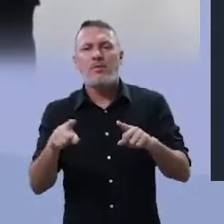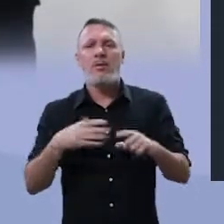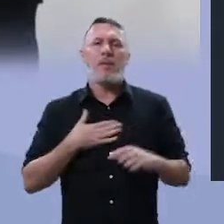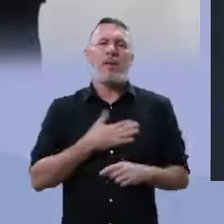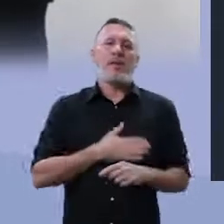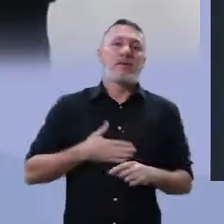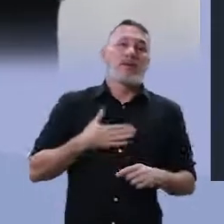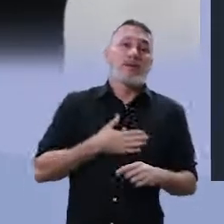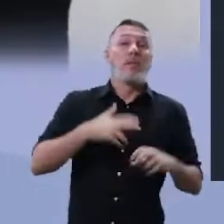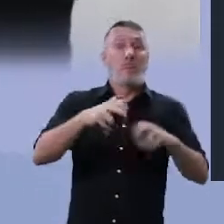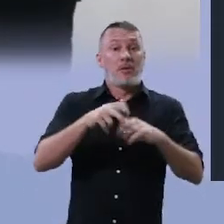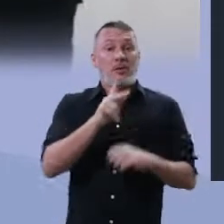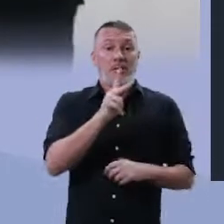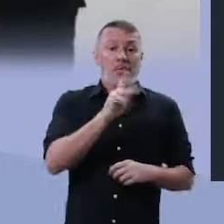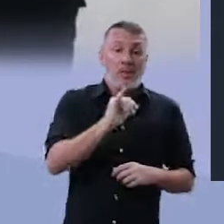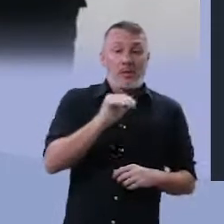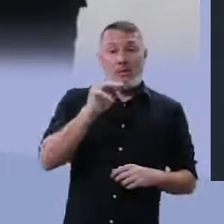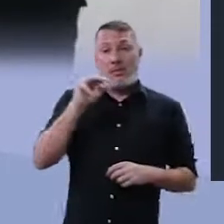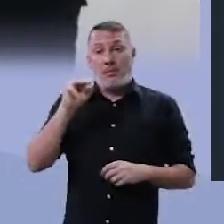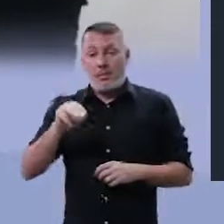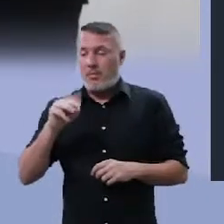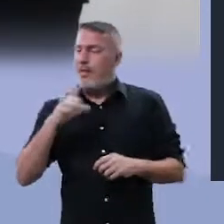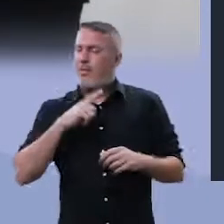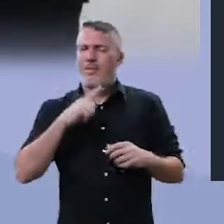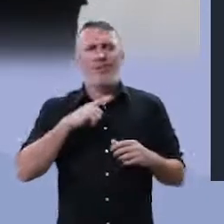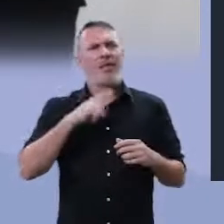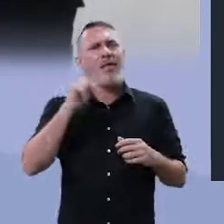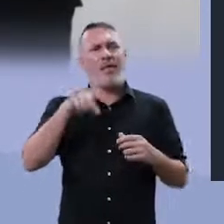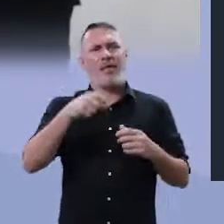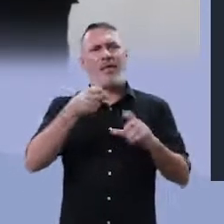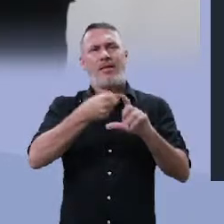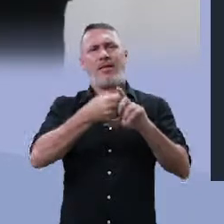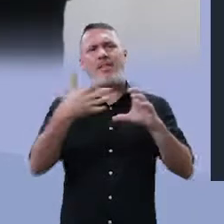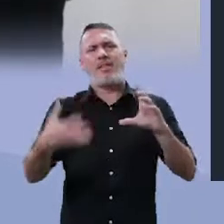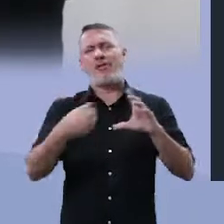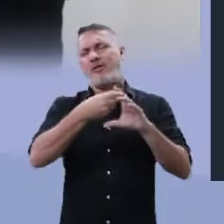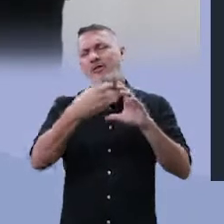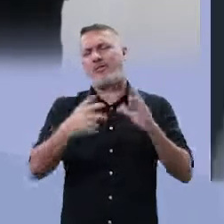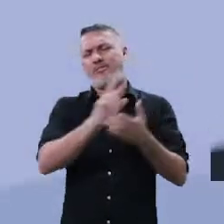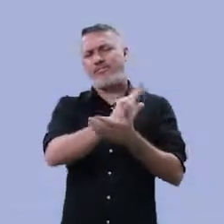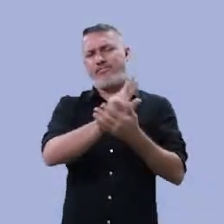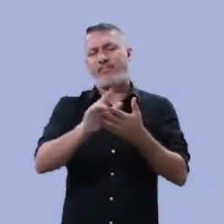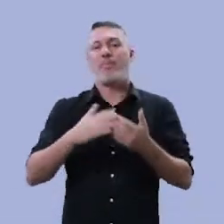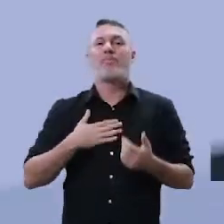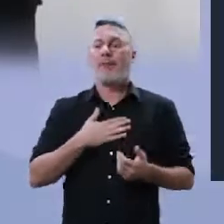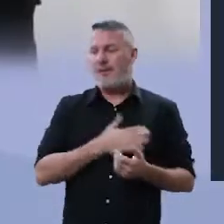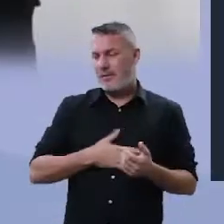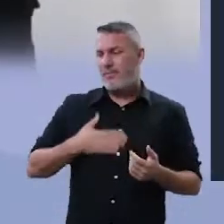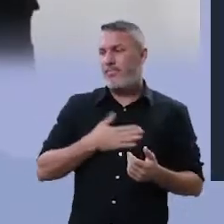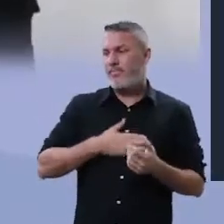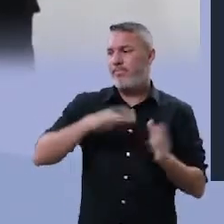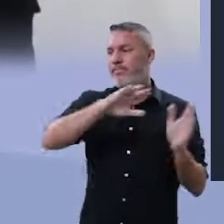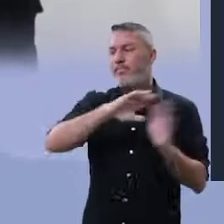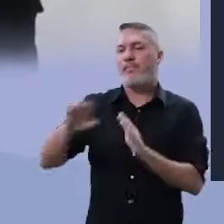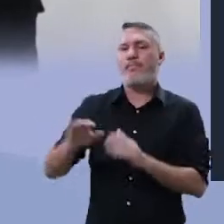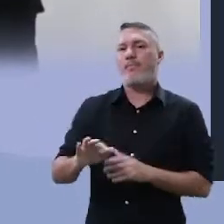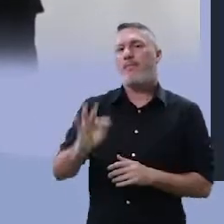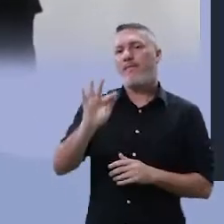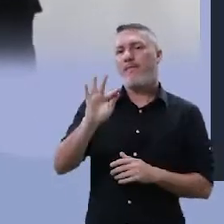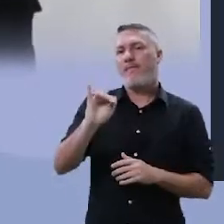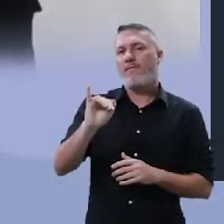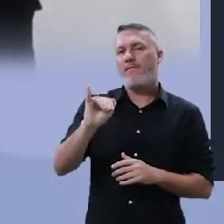prazer. Então, pai e mãe estão envoltos em toda essa caracterização prazerosa. Ficcionalidade.